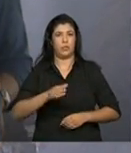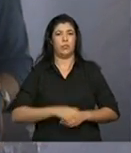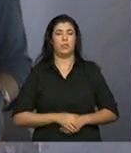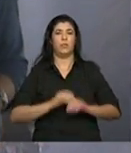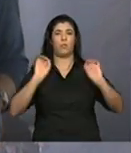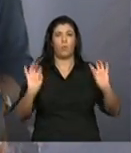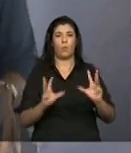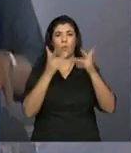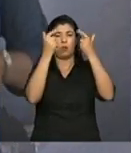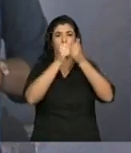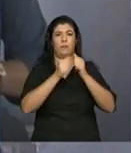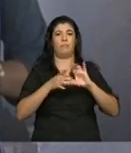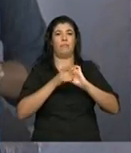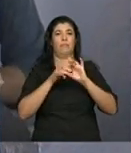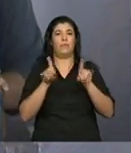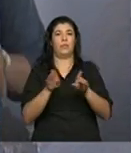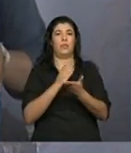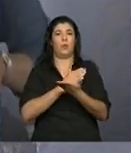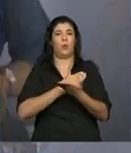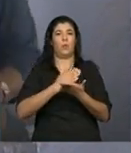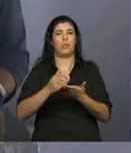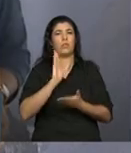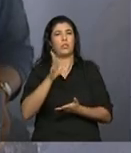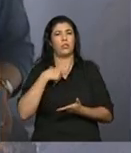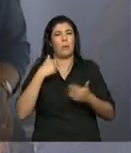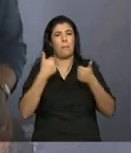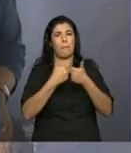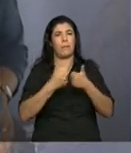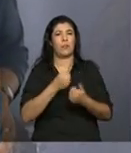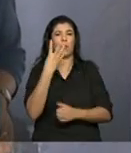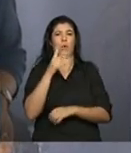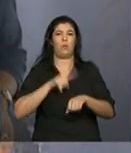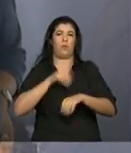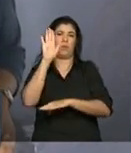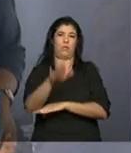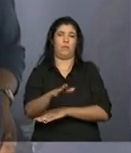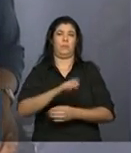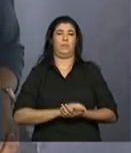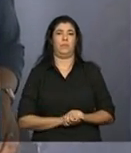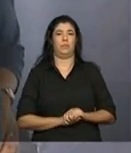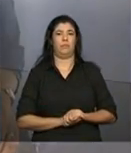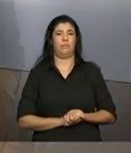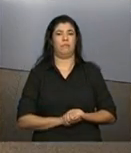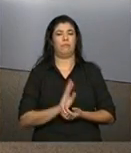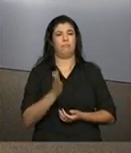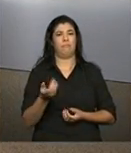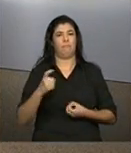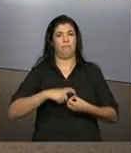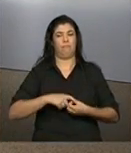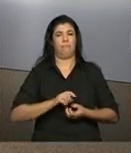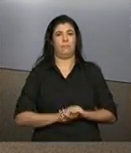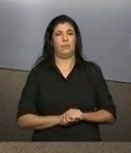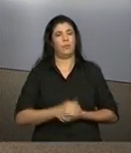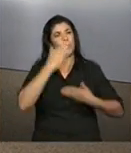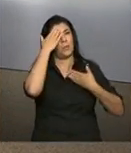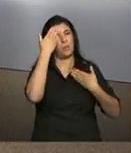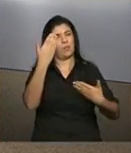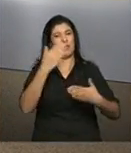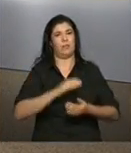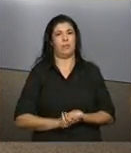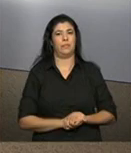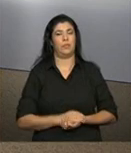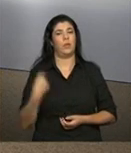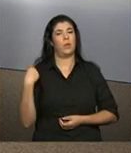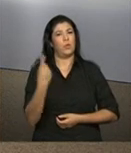inauguração do túnel, que está prevista para começar daqui a pouquinho, às quatro da tarde. Daniela? Obrigada, Luana.